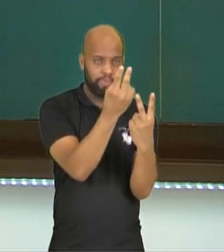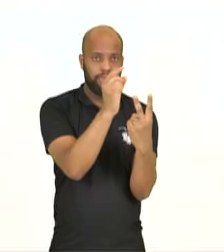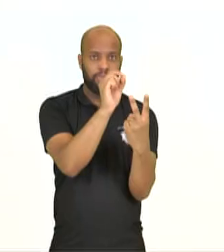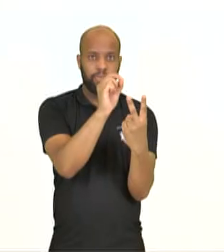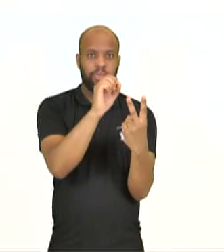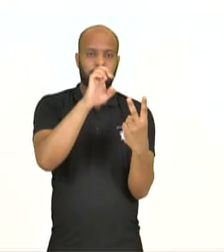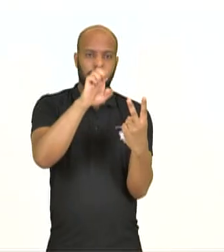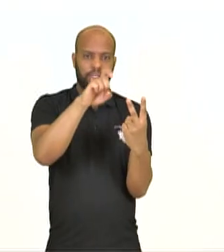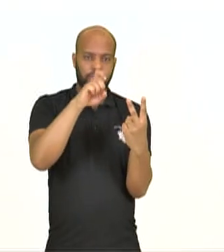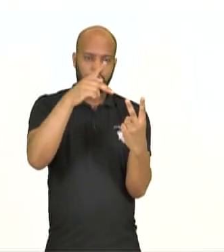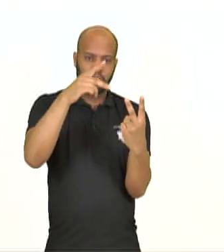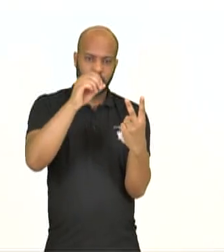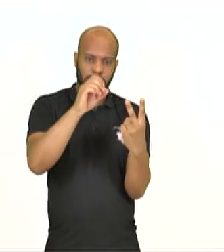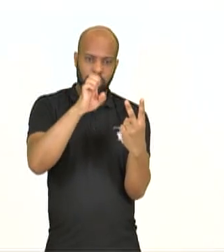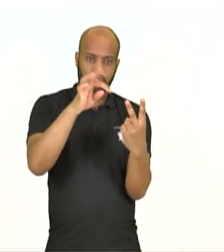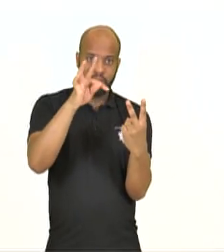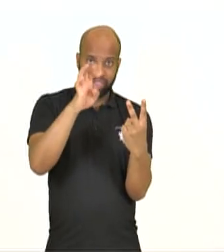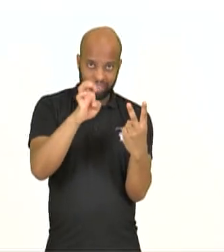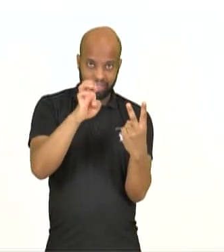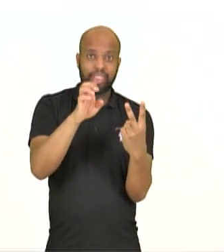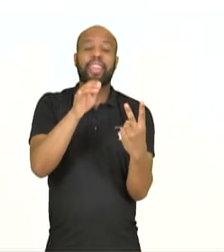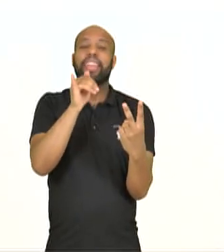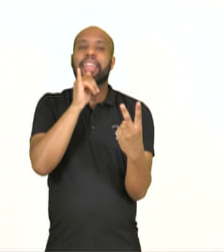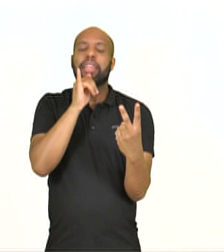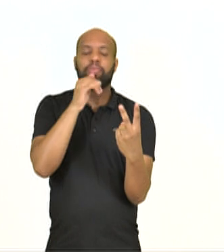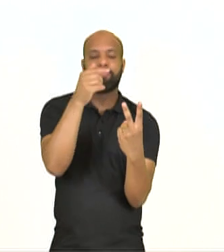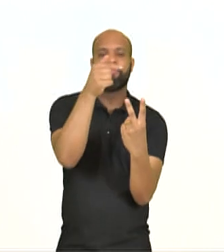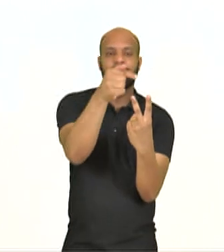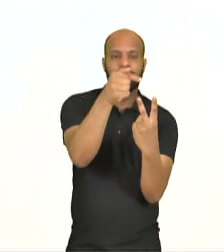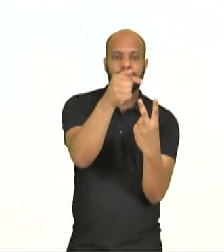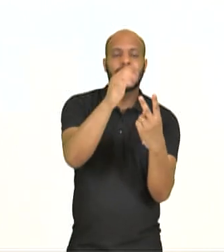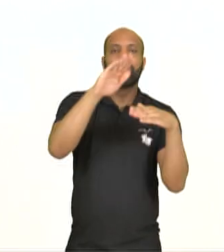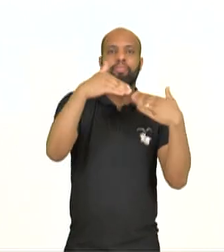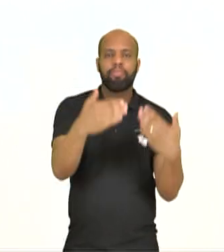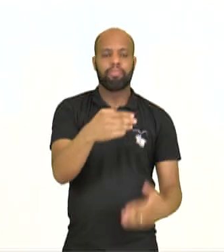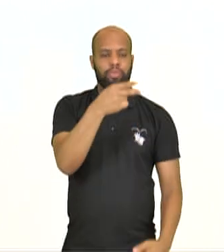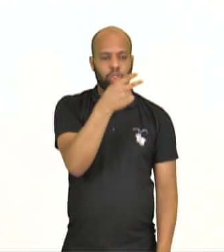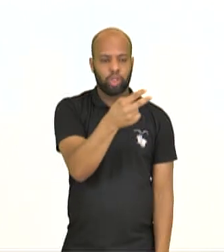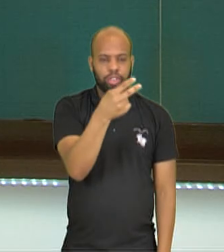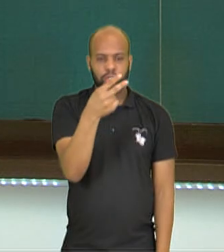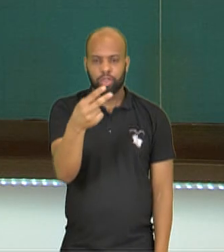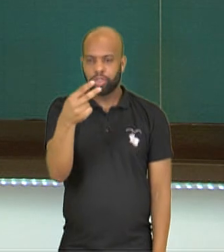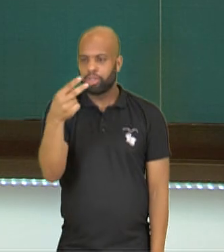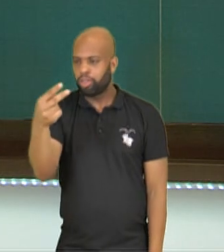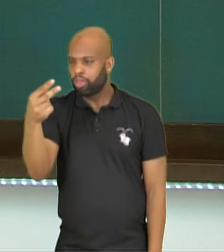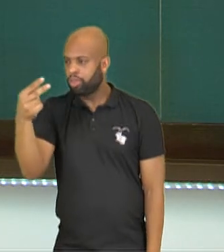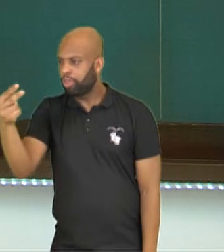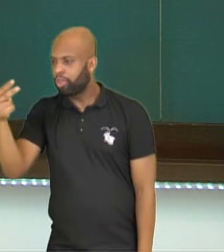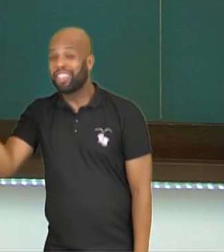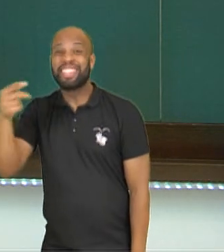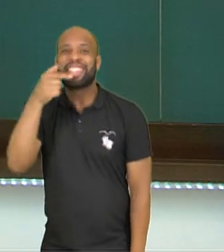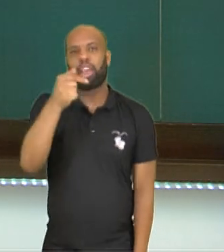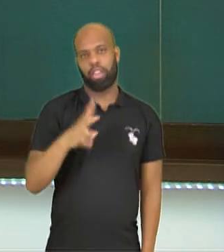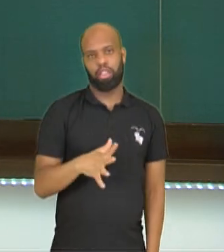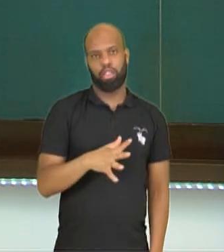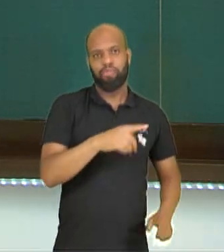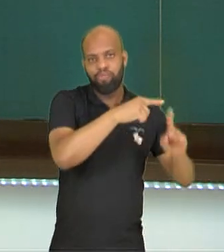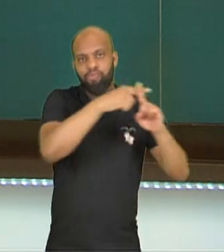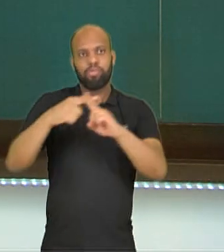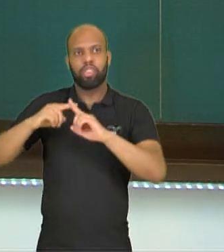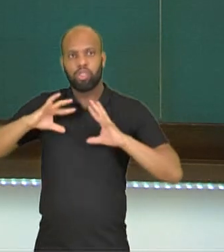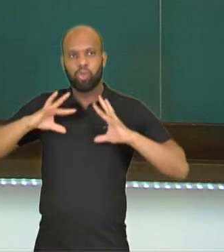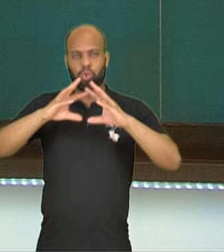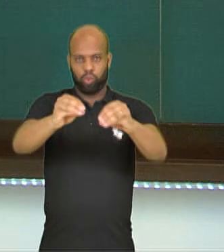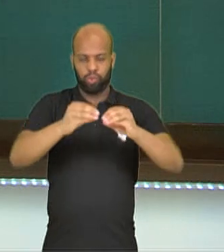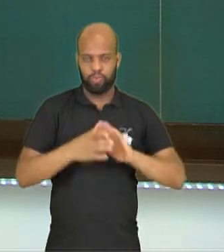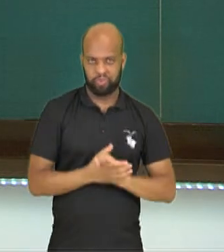o 7 é chamado de expoente. Quantas vezes o número se repetiu? O 2 é chamado de base. É propriamente o